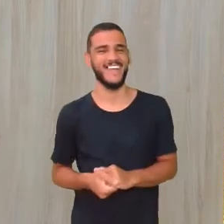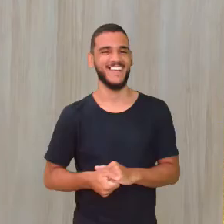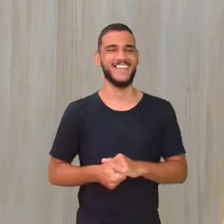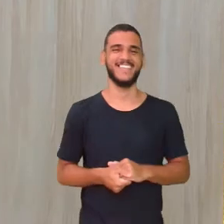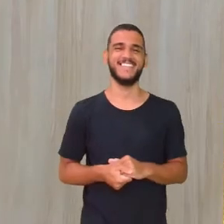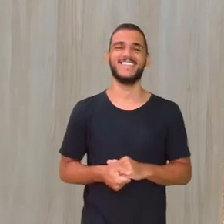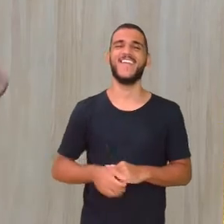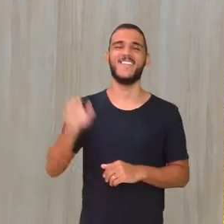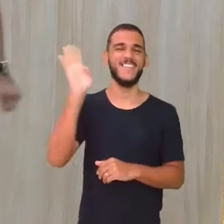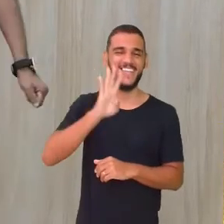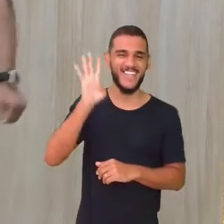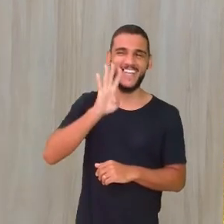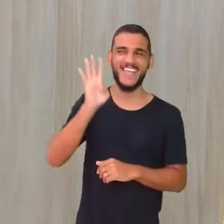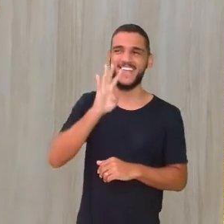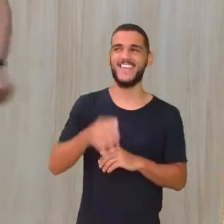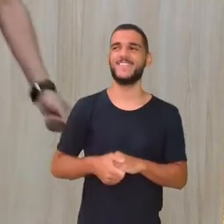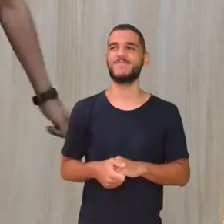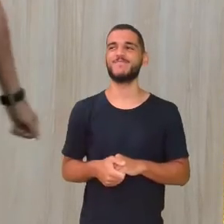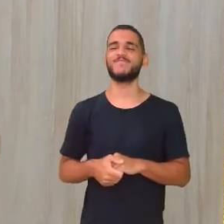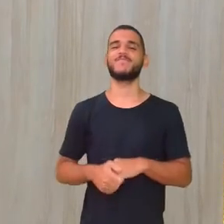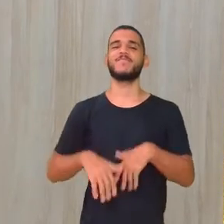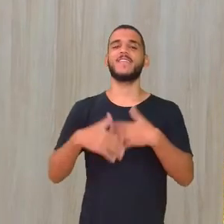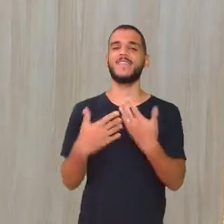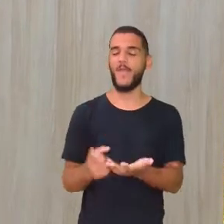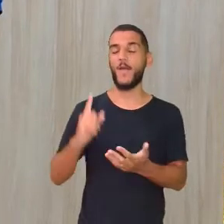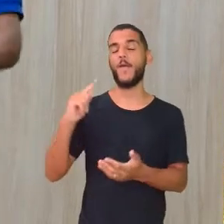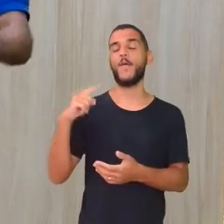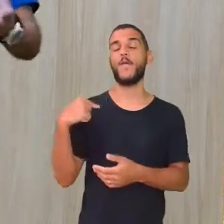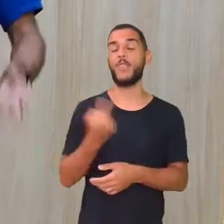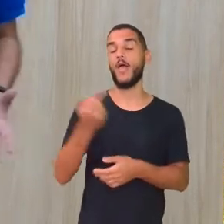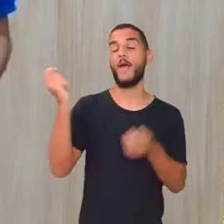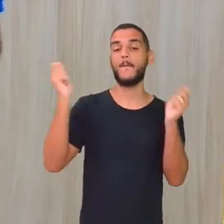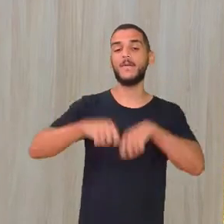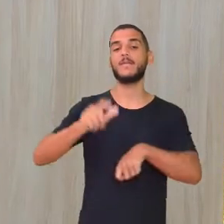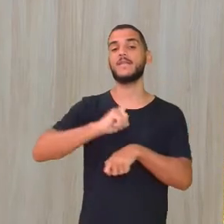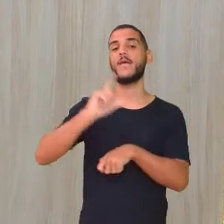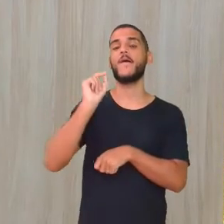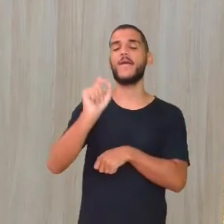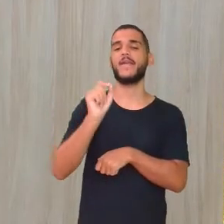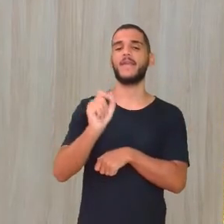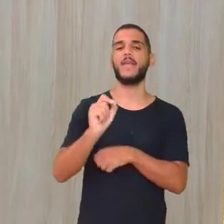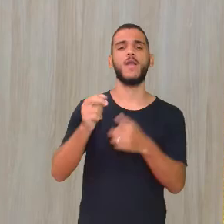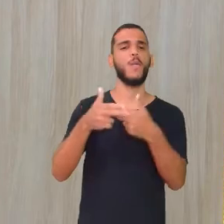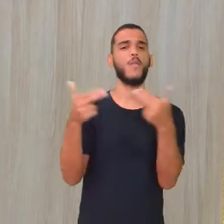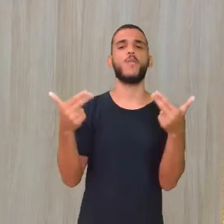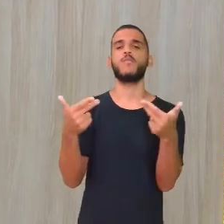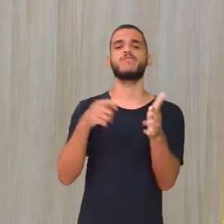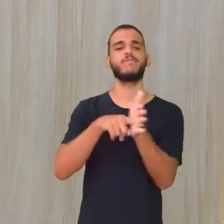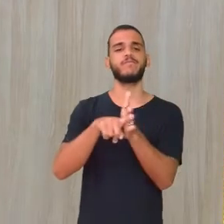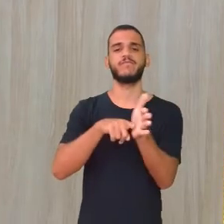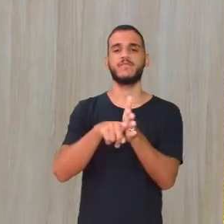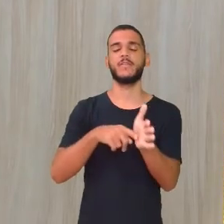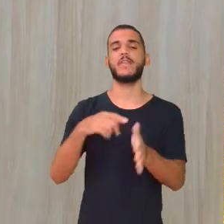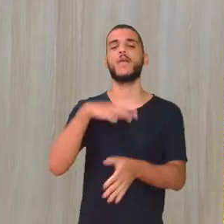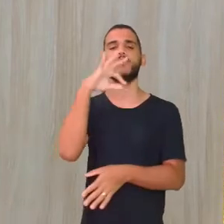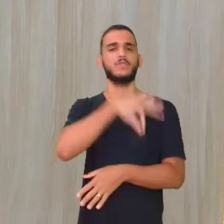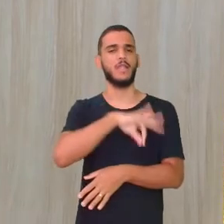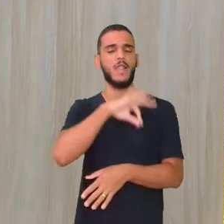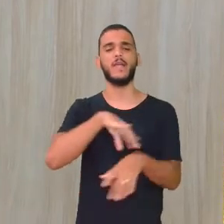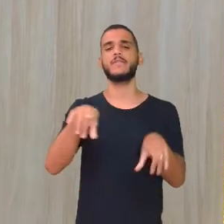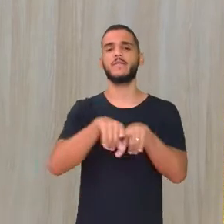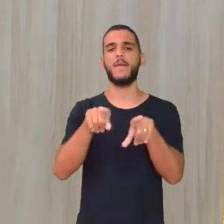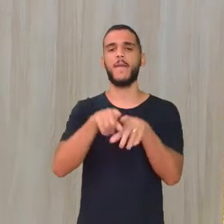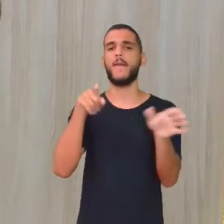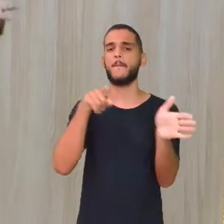Bem massa E a gente fica assim desse jeito Então a gente pode analisar Várias coisas Em relação a isso Tem o salário também Que eles